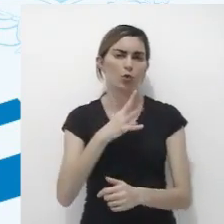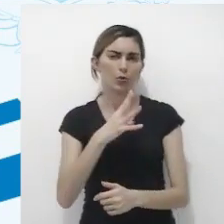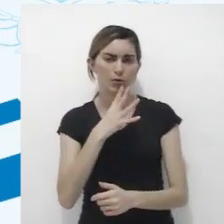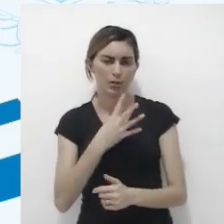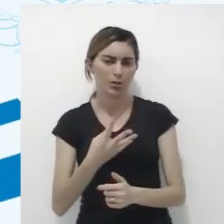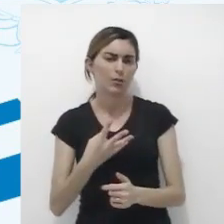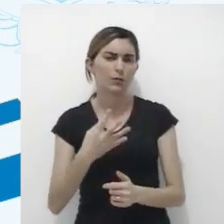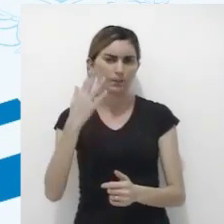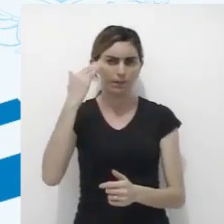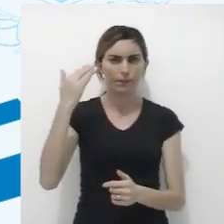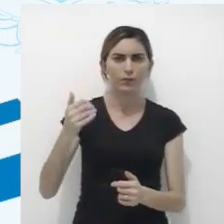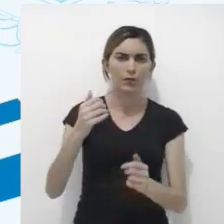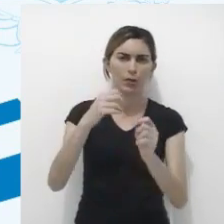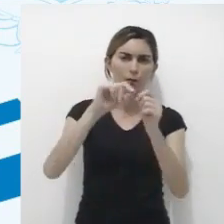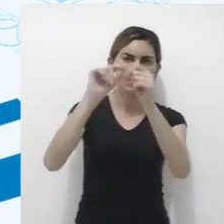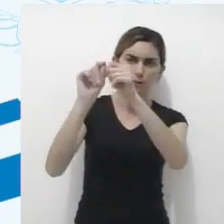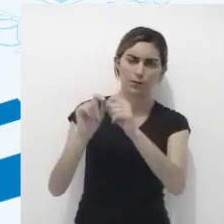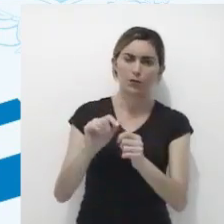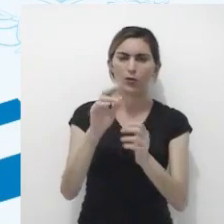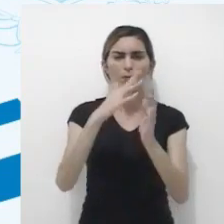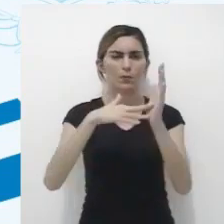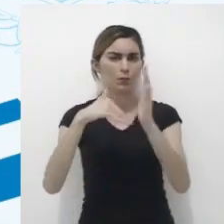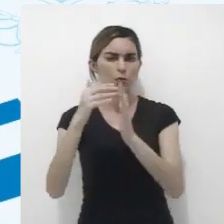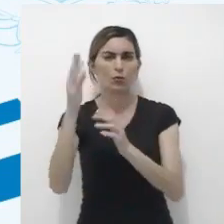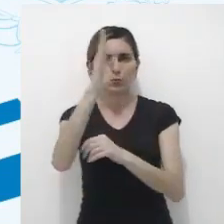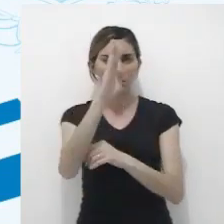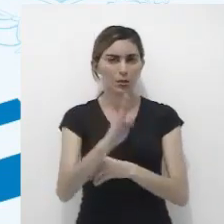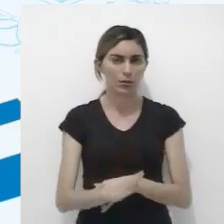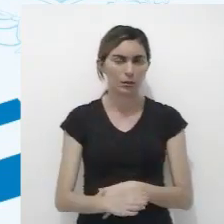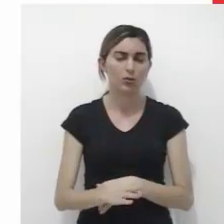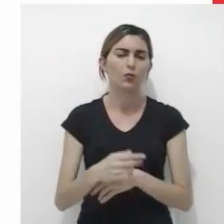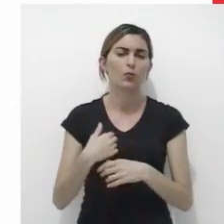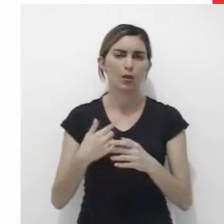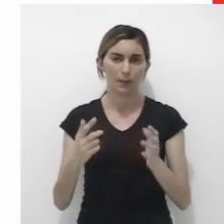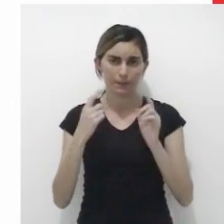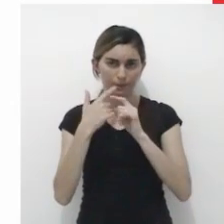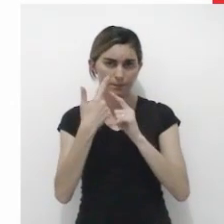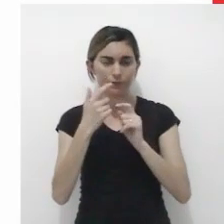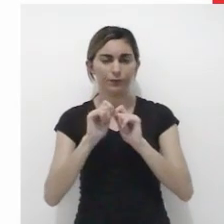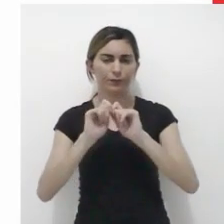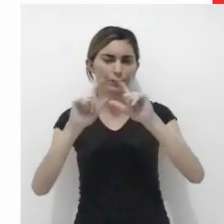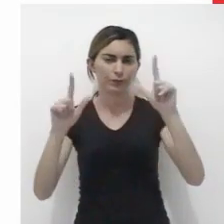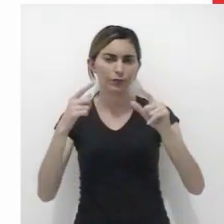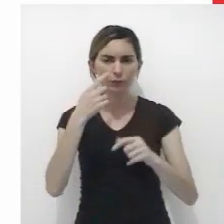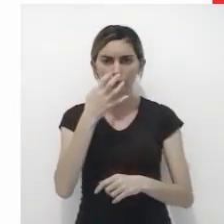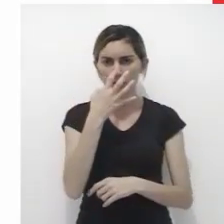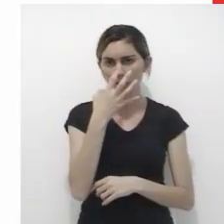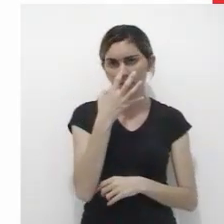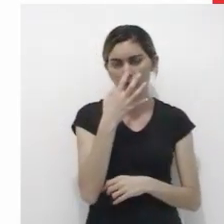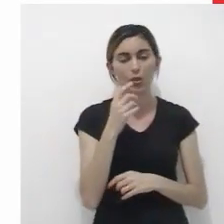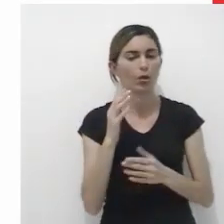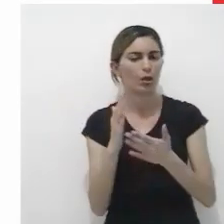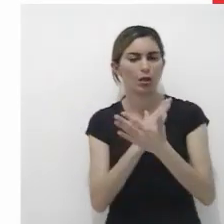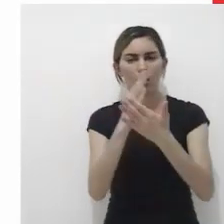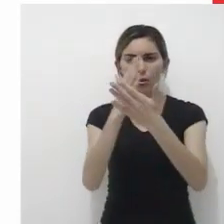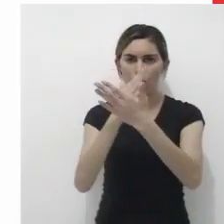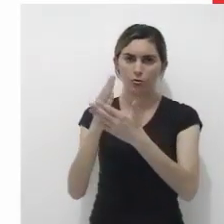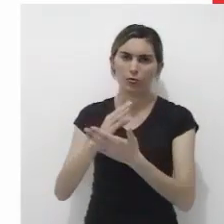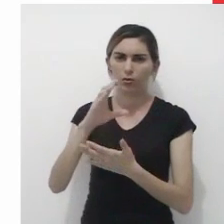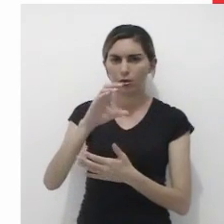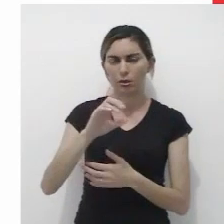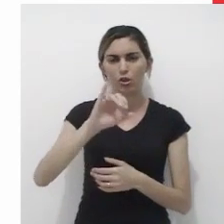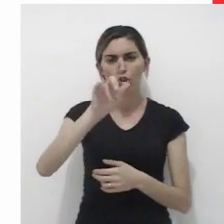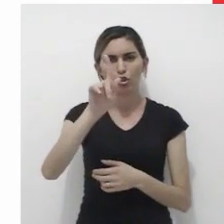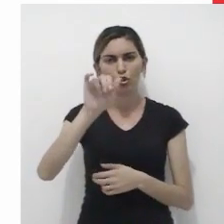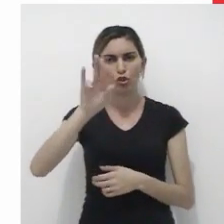conhecidos e prestigiados gravuristas do Brasil. Nas imagens a seguir, vocês vão poder observar algumas